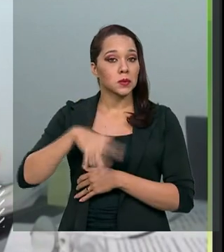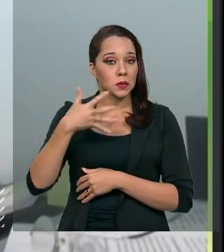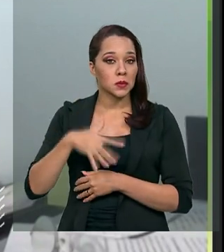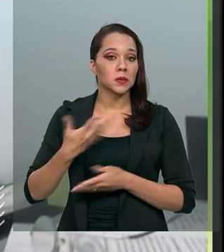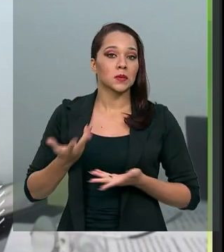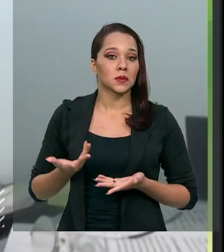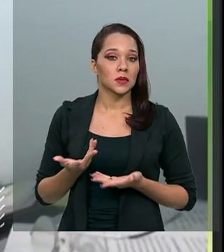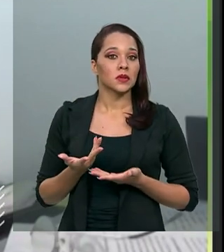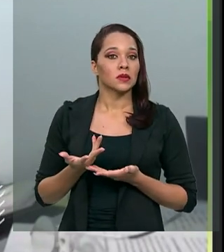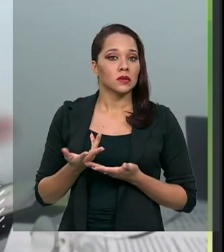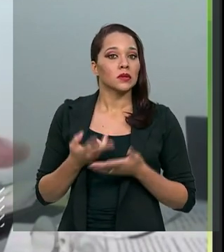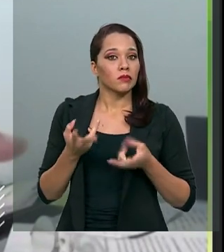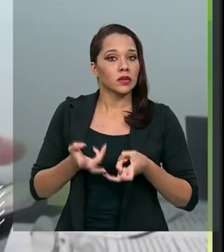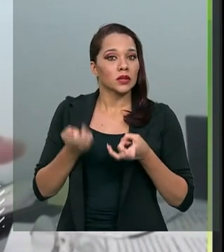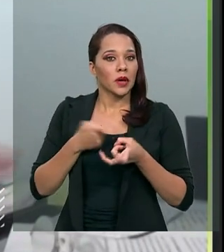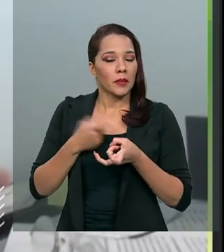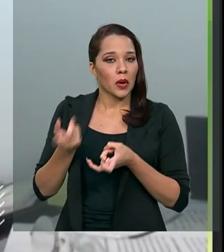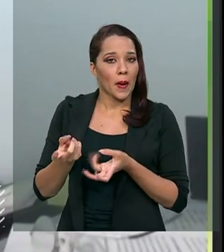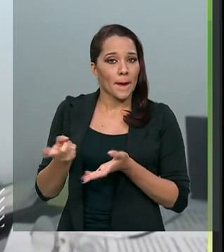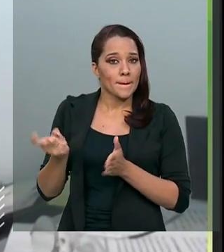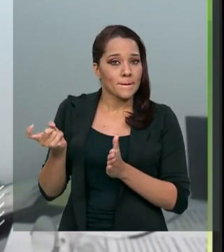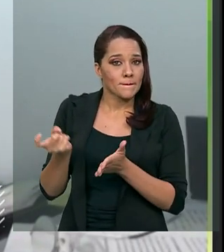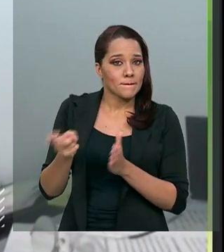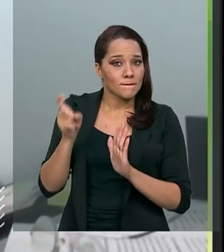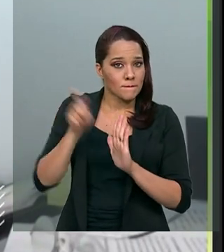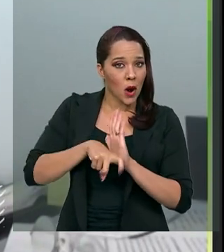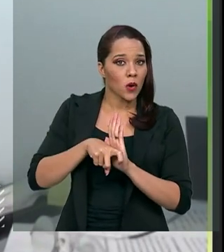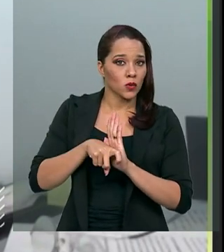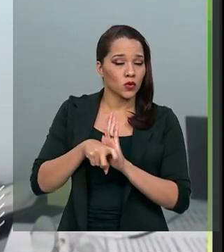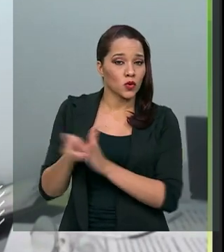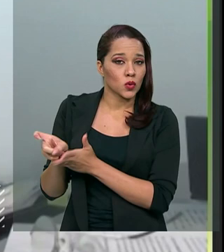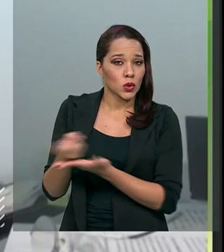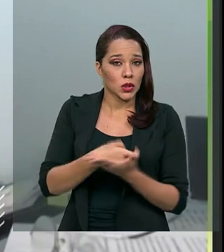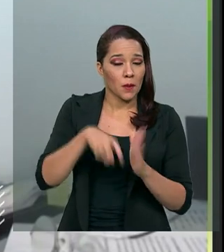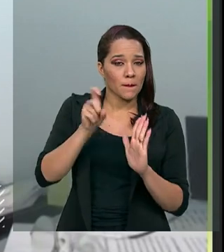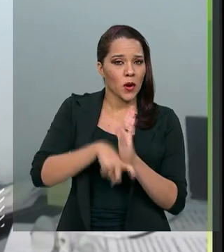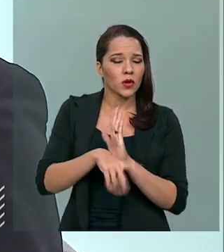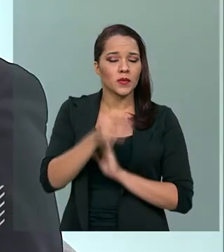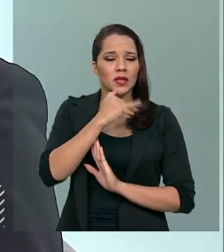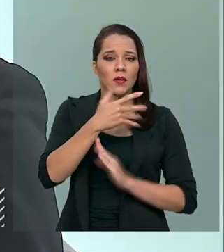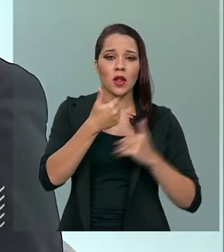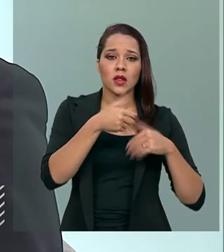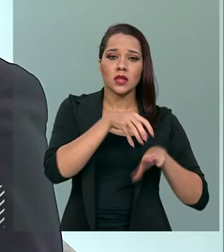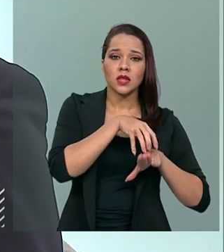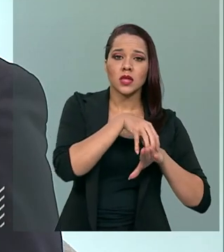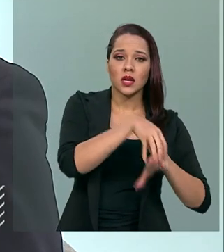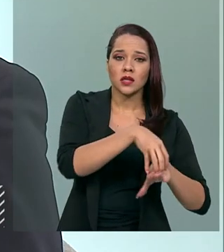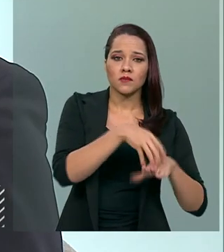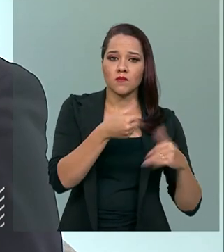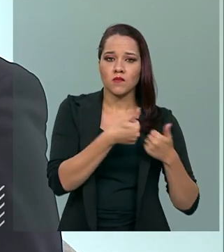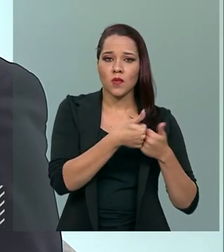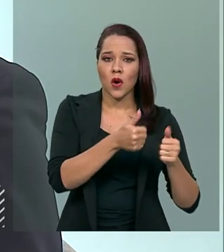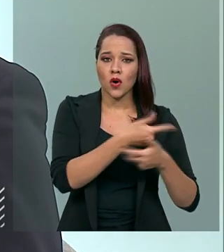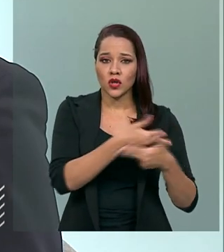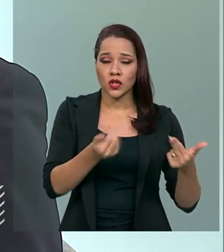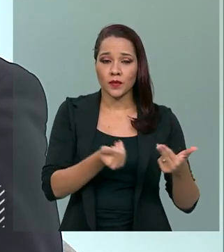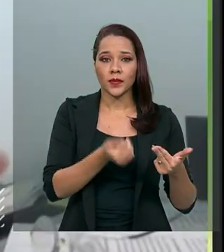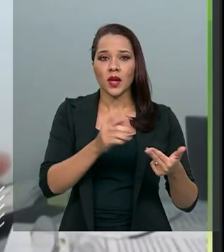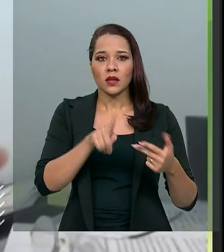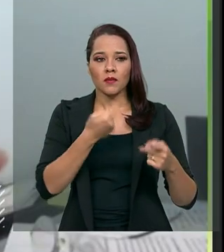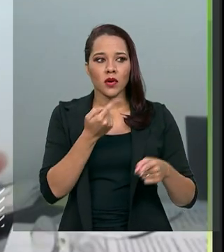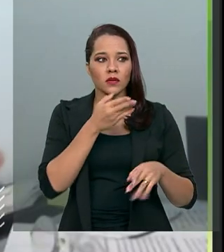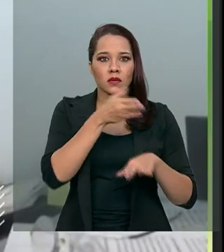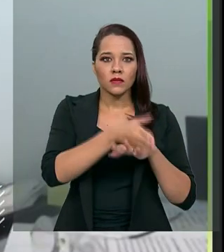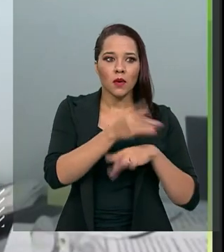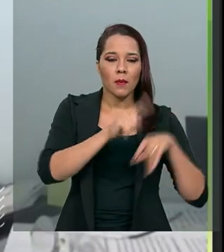Veja que o imposto sobre serviços, incide sobre transportes. Na hora que você for buscar o produto no